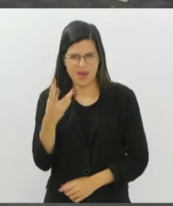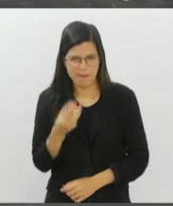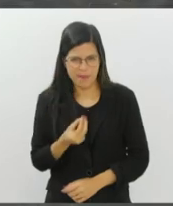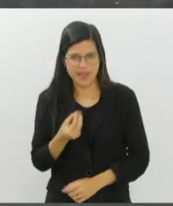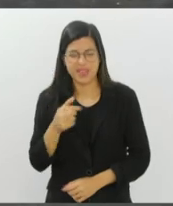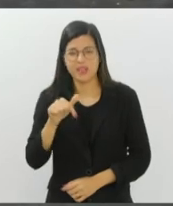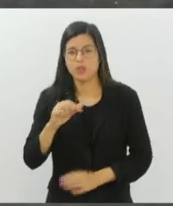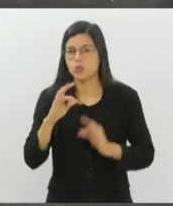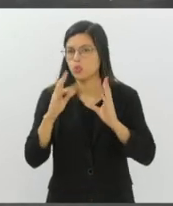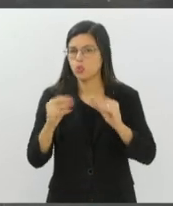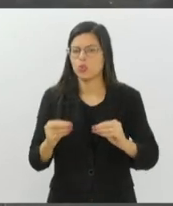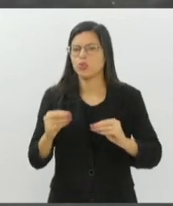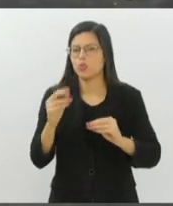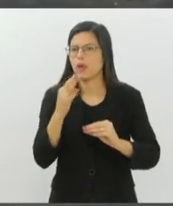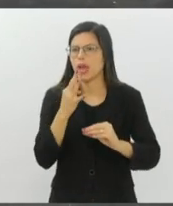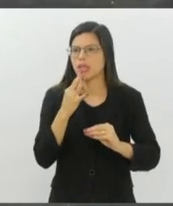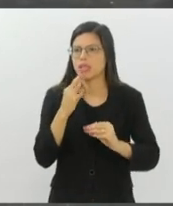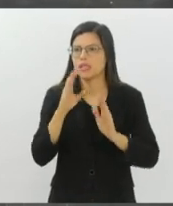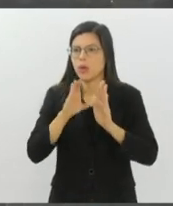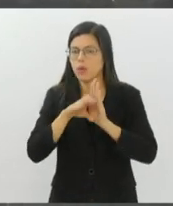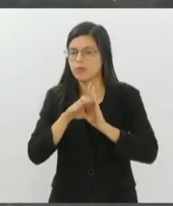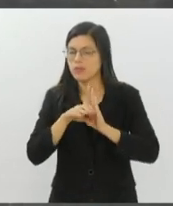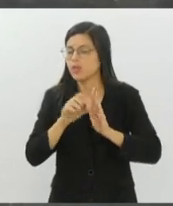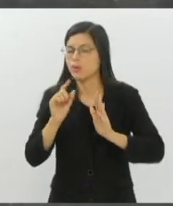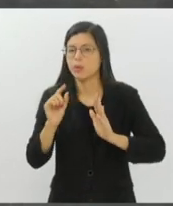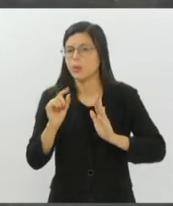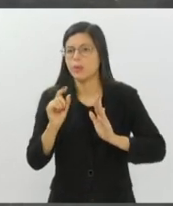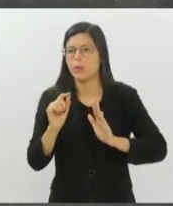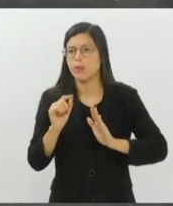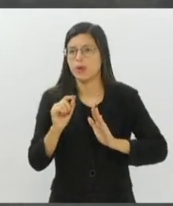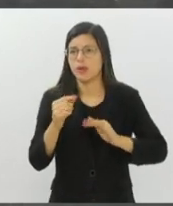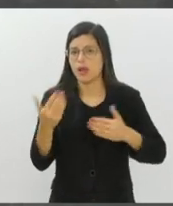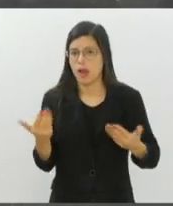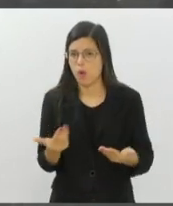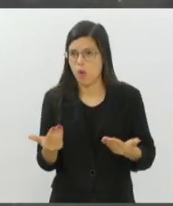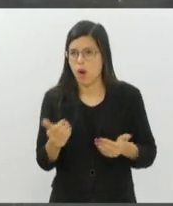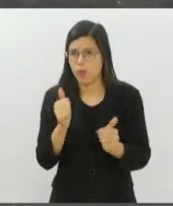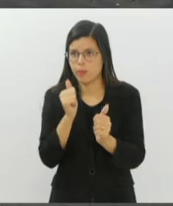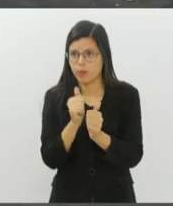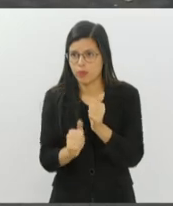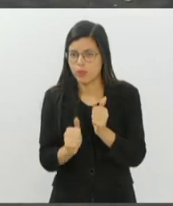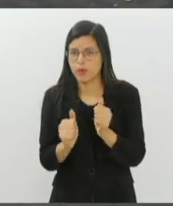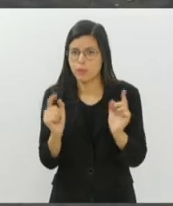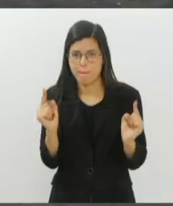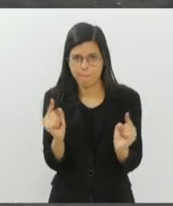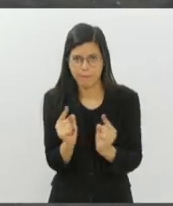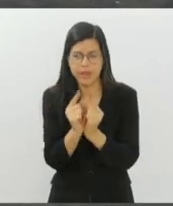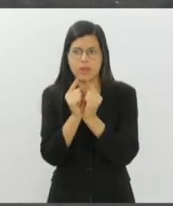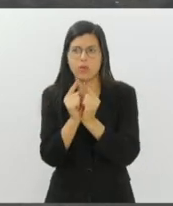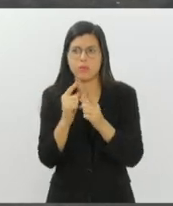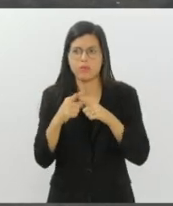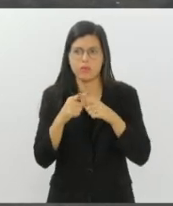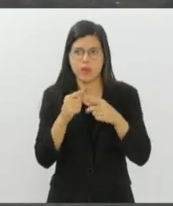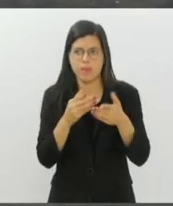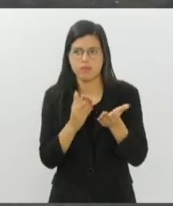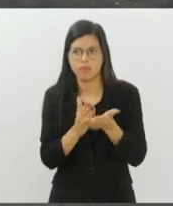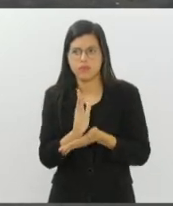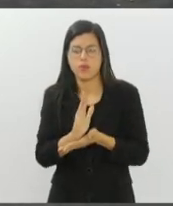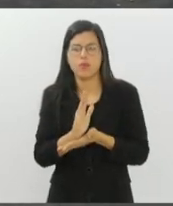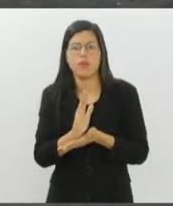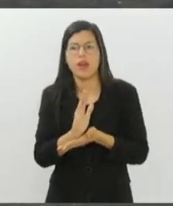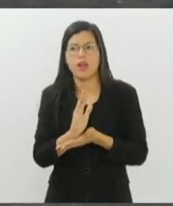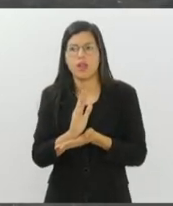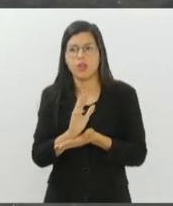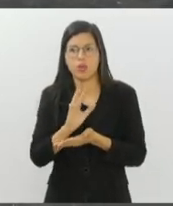familiarizado com esses conceitos. Um ciclo olímpico que agora nos esportes está um pouquinho menor, porque acabou de ser aprovadas as Olimpíadas